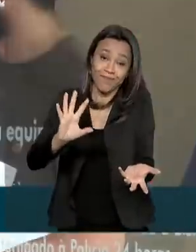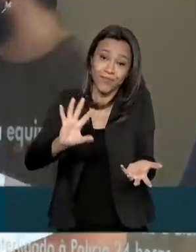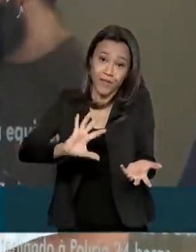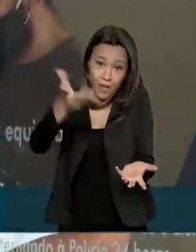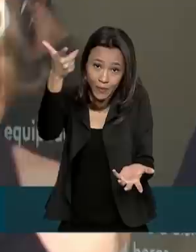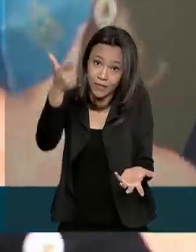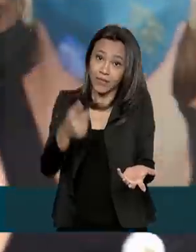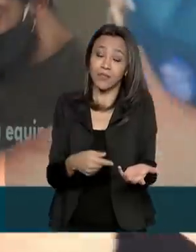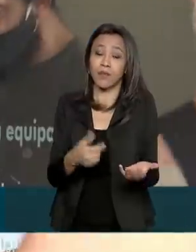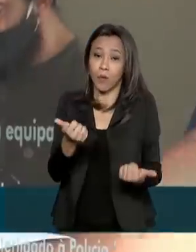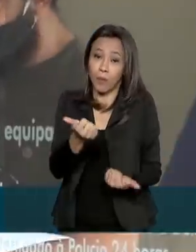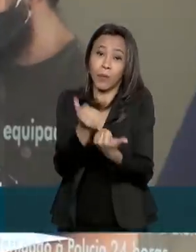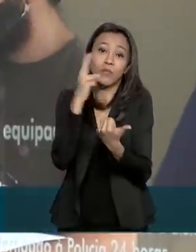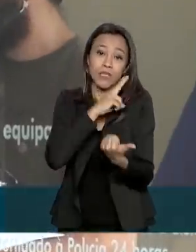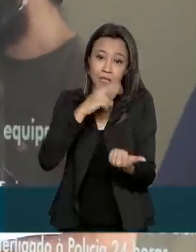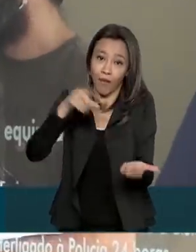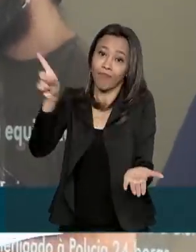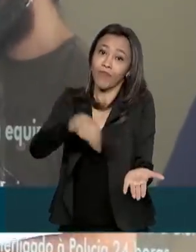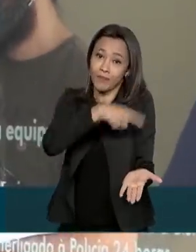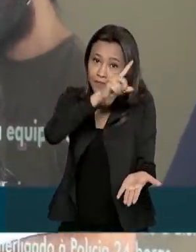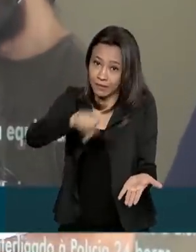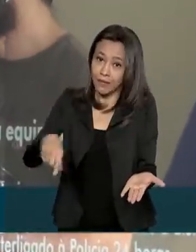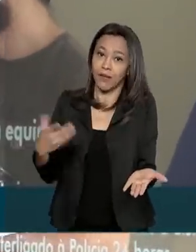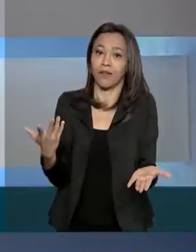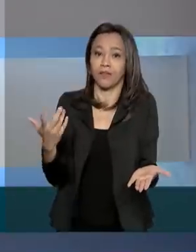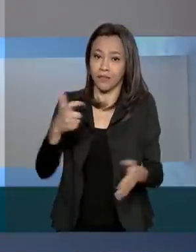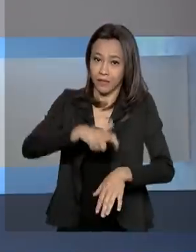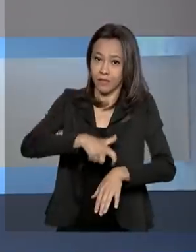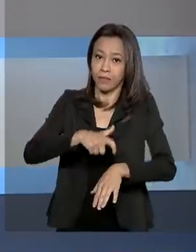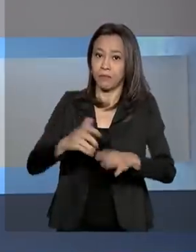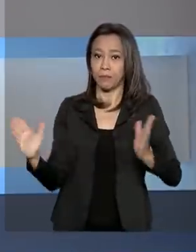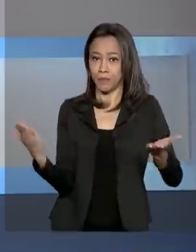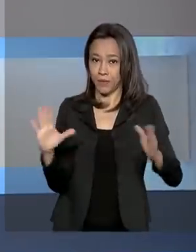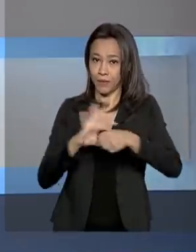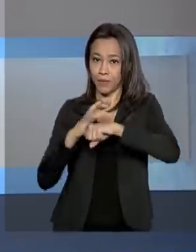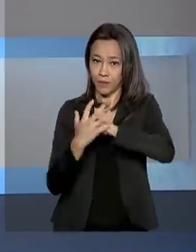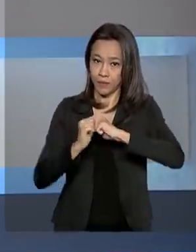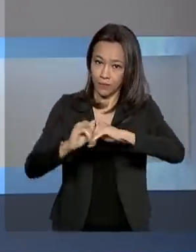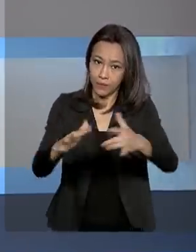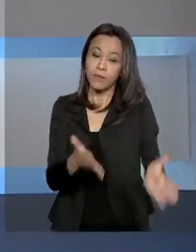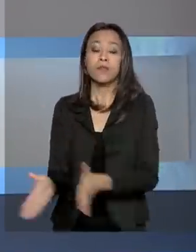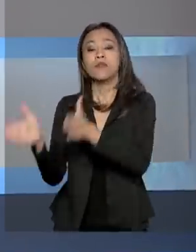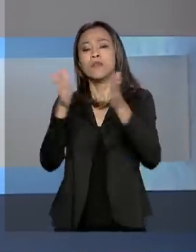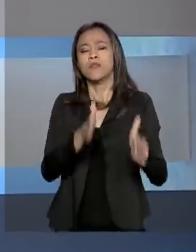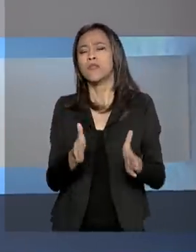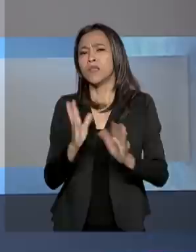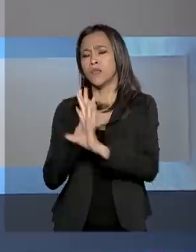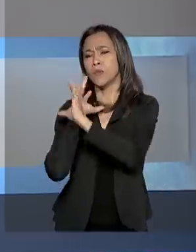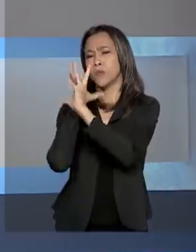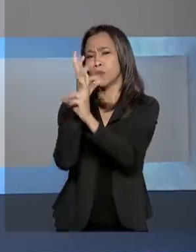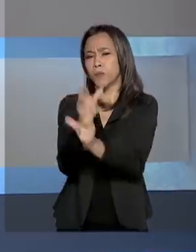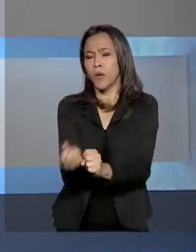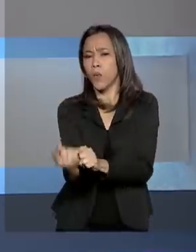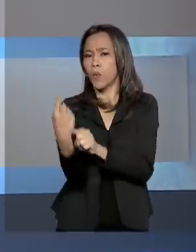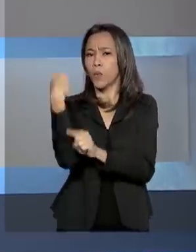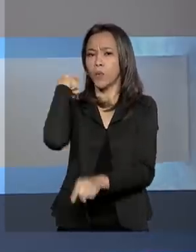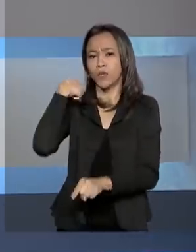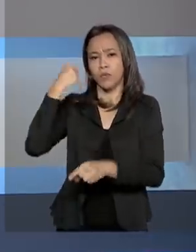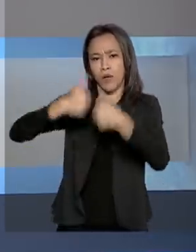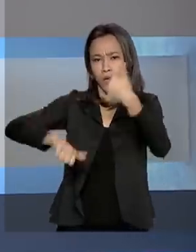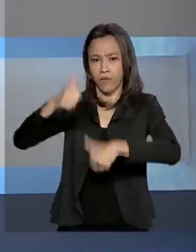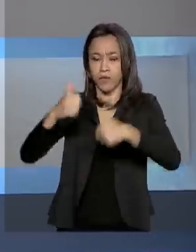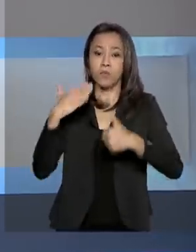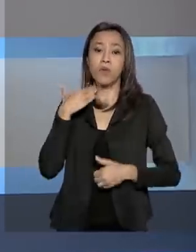emergencial negado nesse momento. De acordo com o último balanço da Caixa, até agora foram